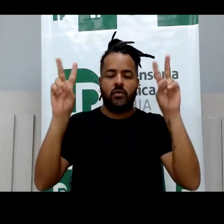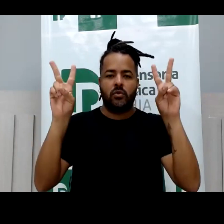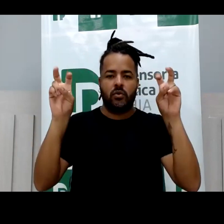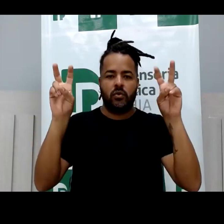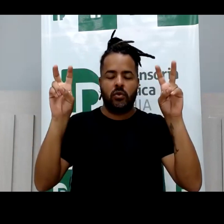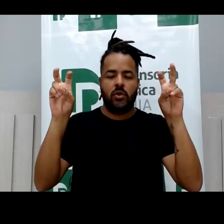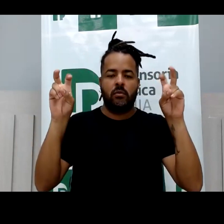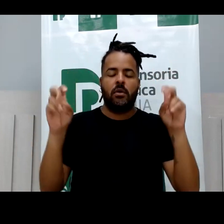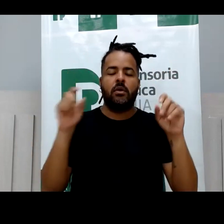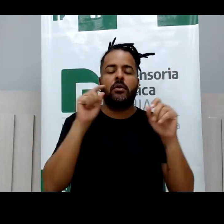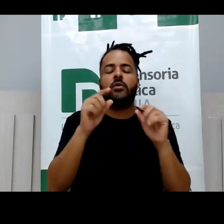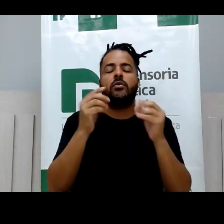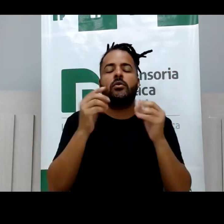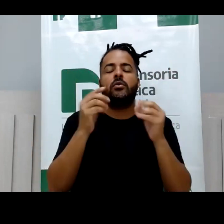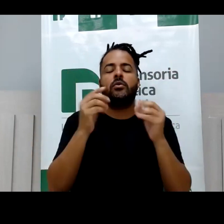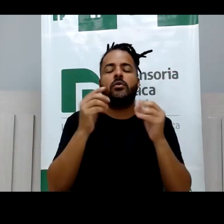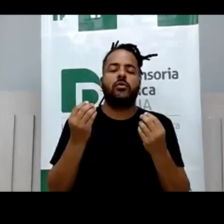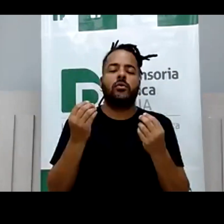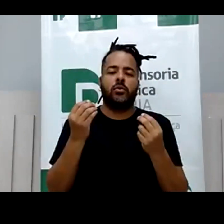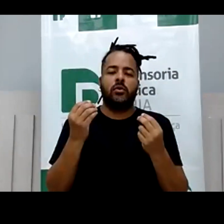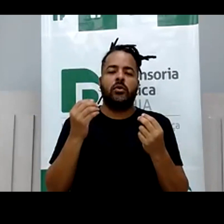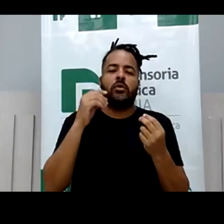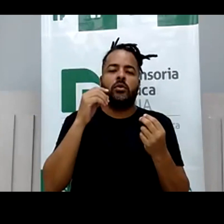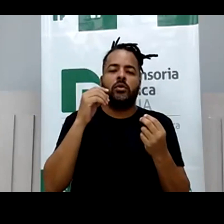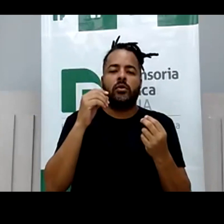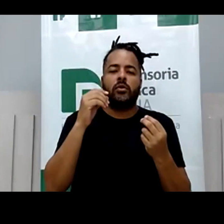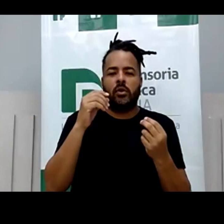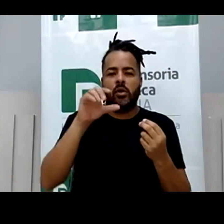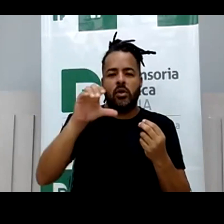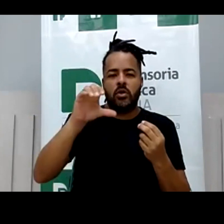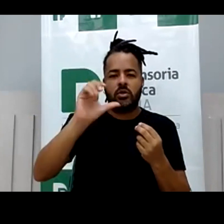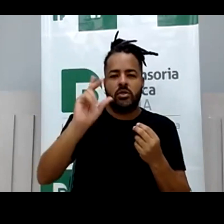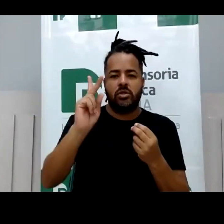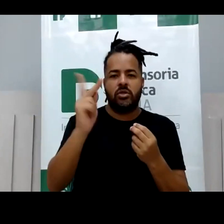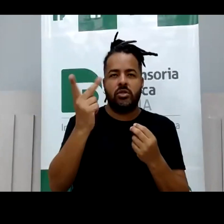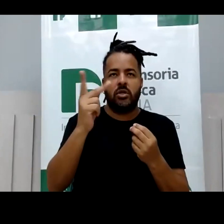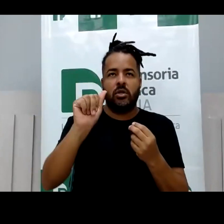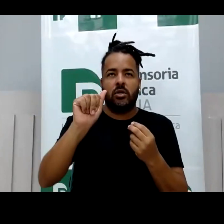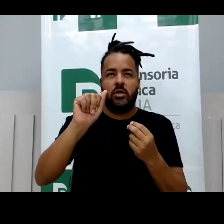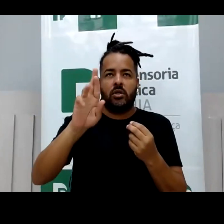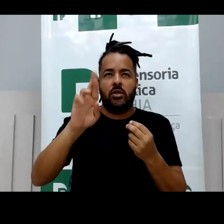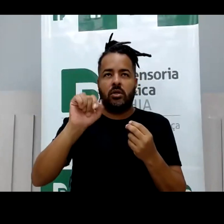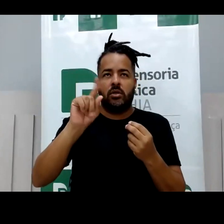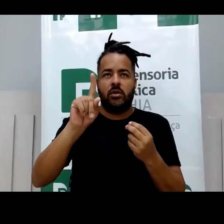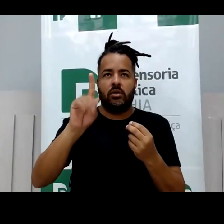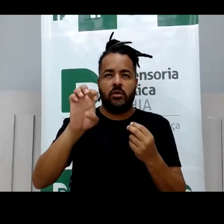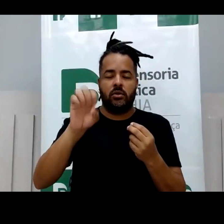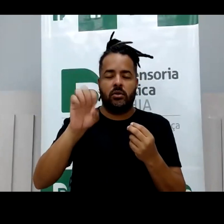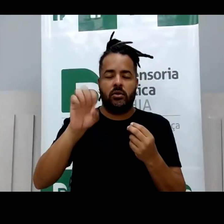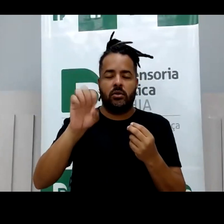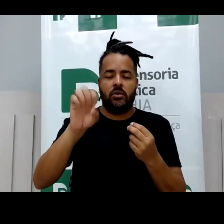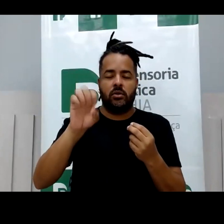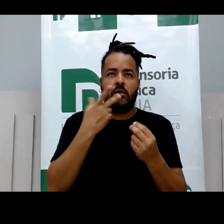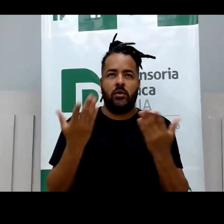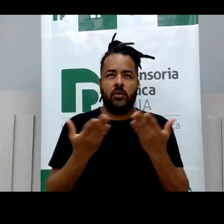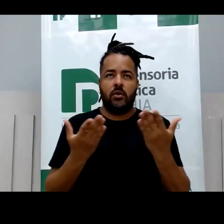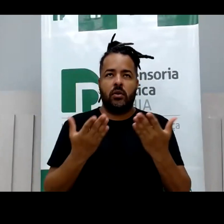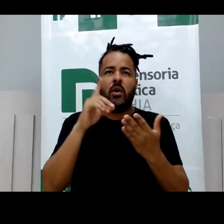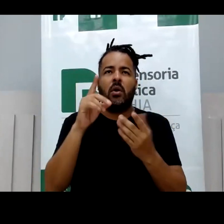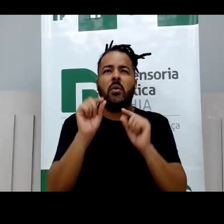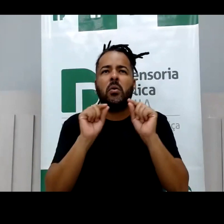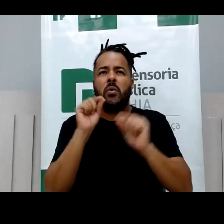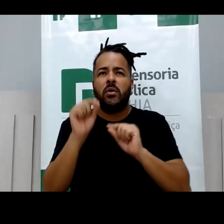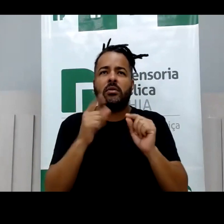Eu trouxe um materialzinho para ilustrar. Nesse material, eu dou um título mais amplo do que Sheriting, porque eu acho que o